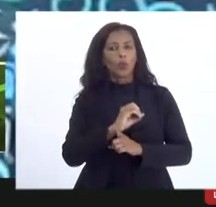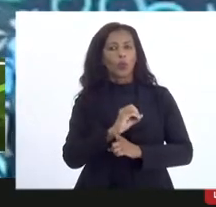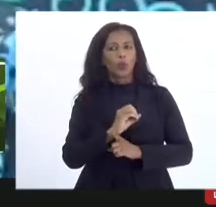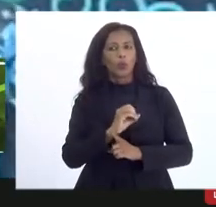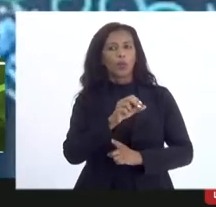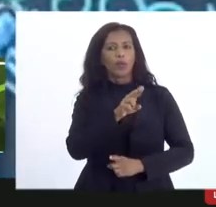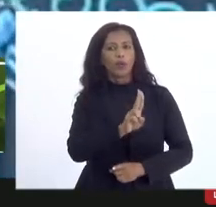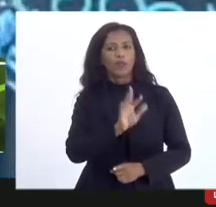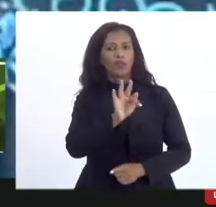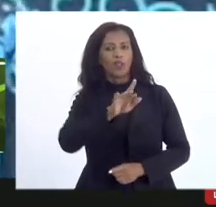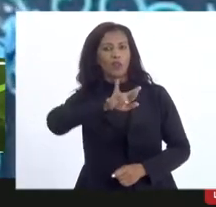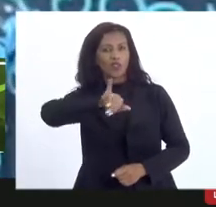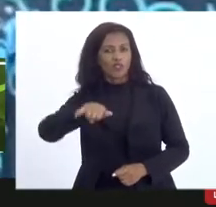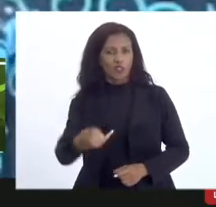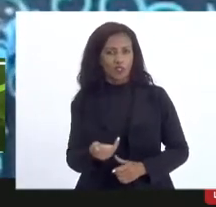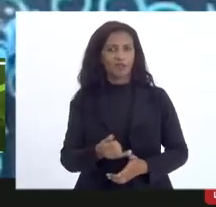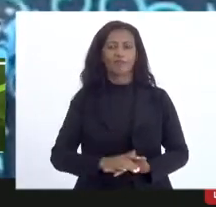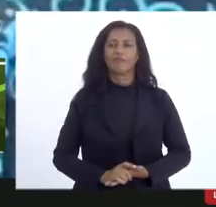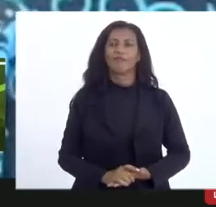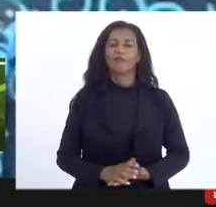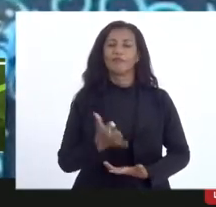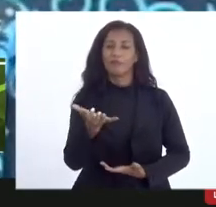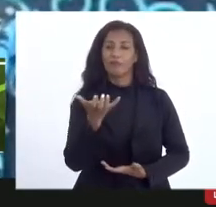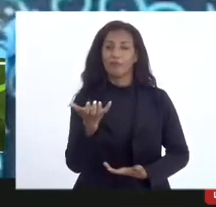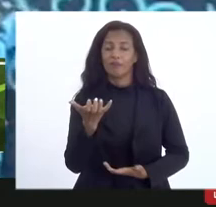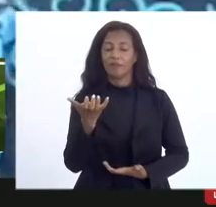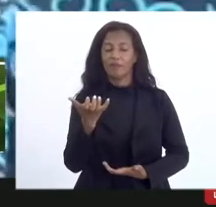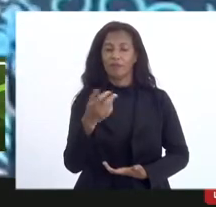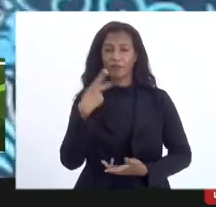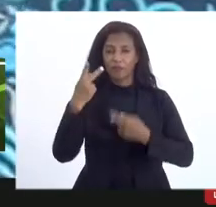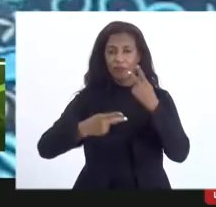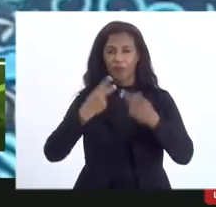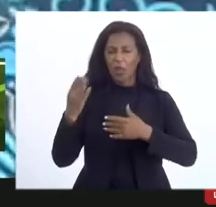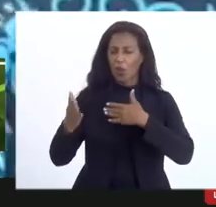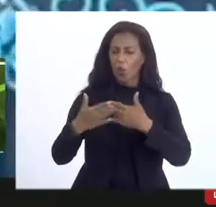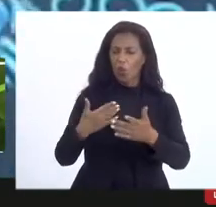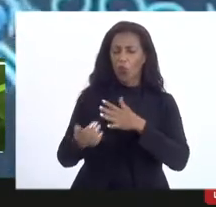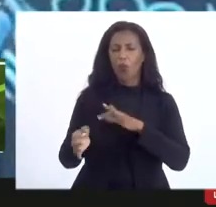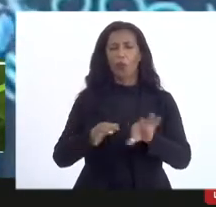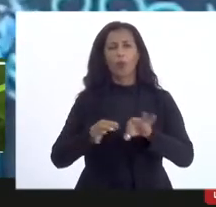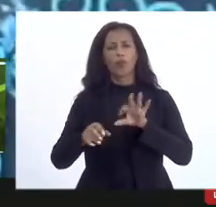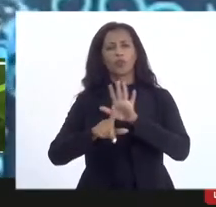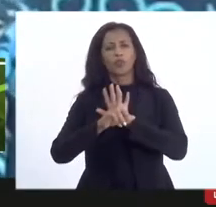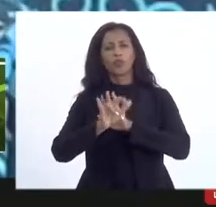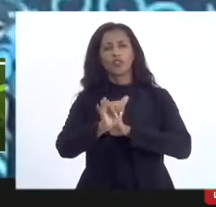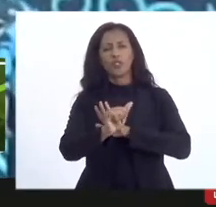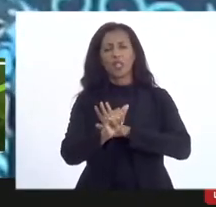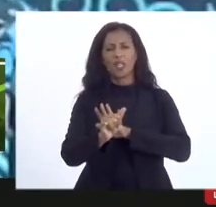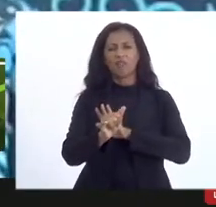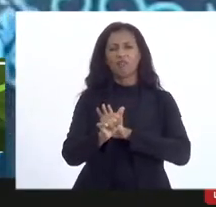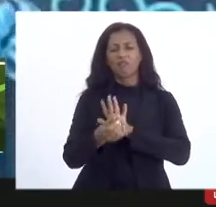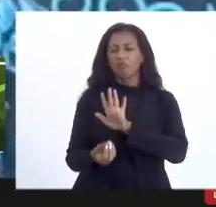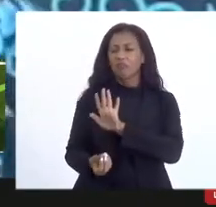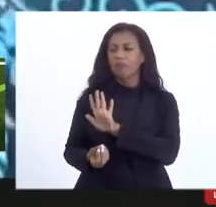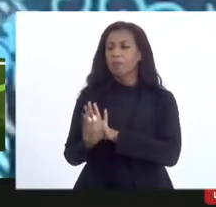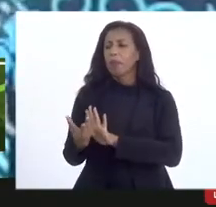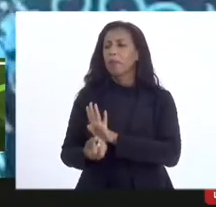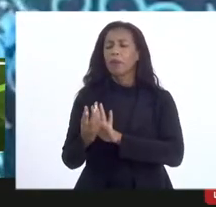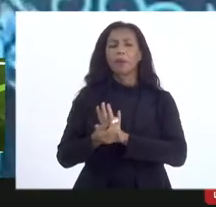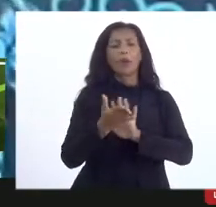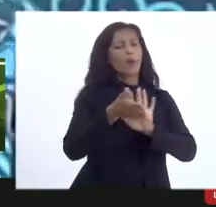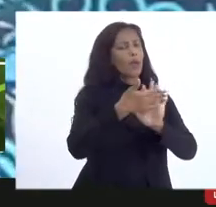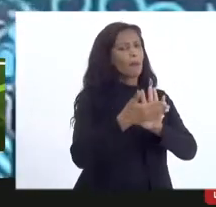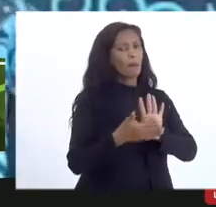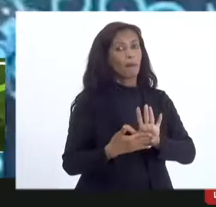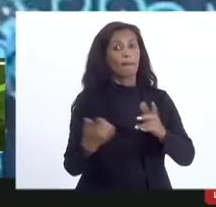Rural do Rio de Janeiro eu quero dizer que qualquer projeto de lei deputado que seja feito qualquer proposta de